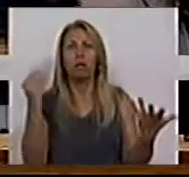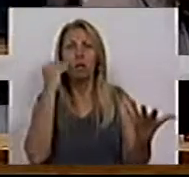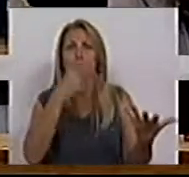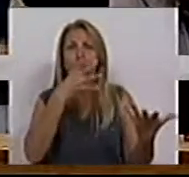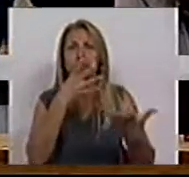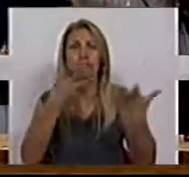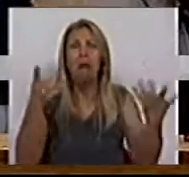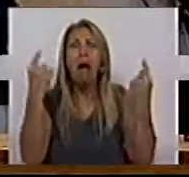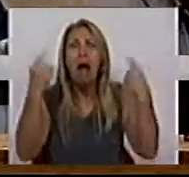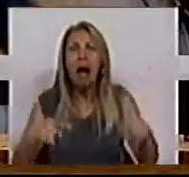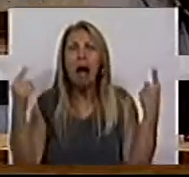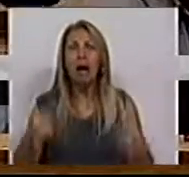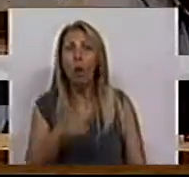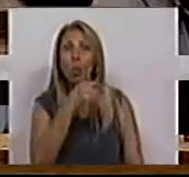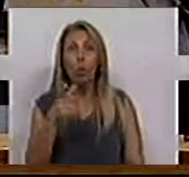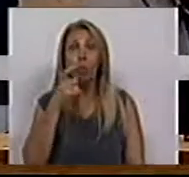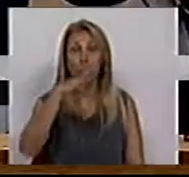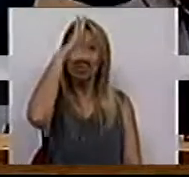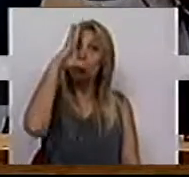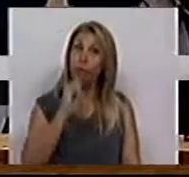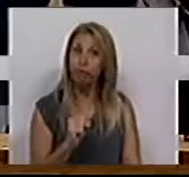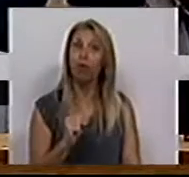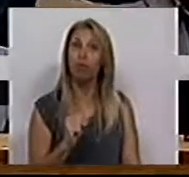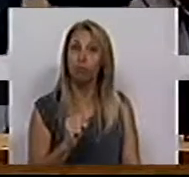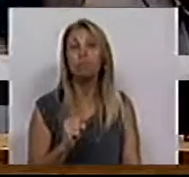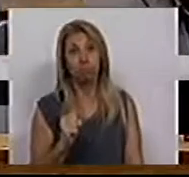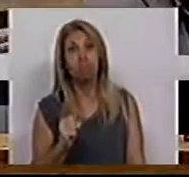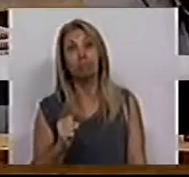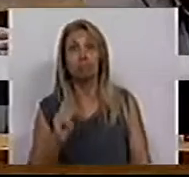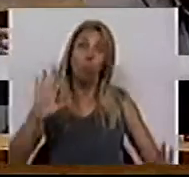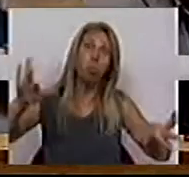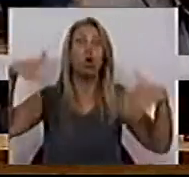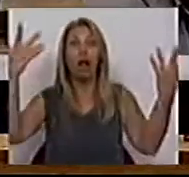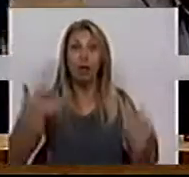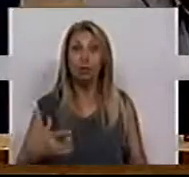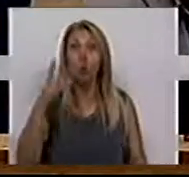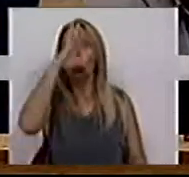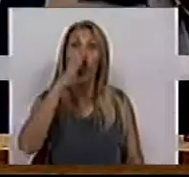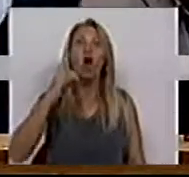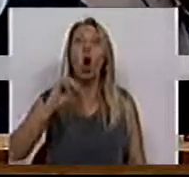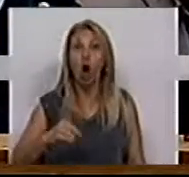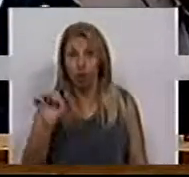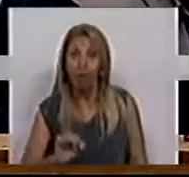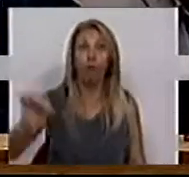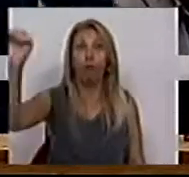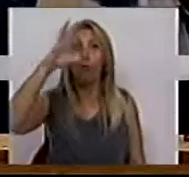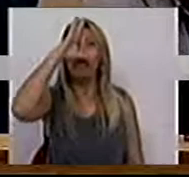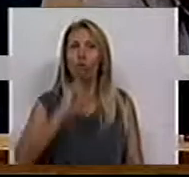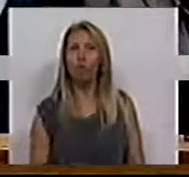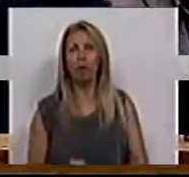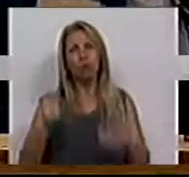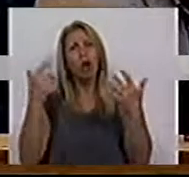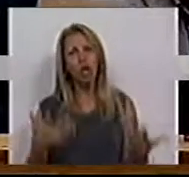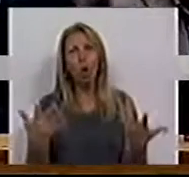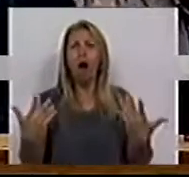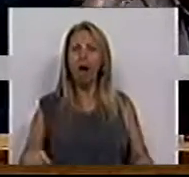compromisso de um governo que até por acaso era o vosso governo. E neste momento temos uma situação que é